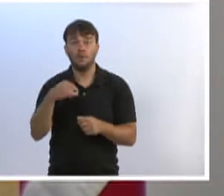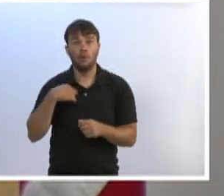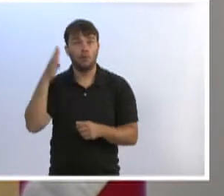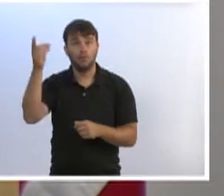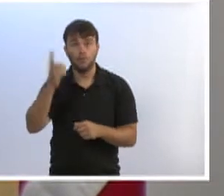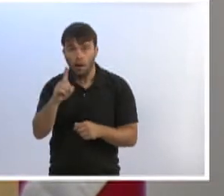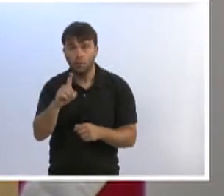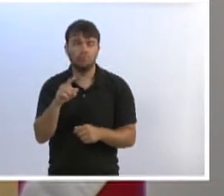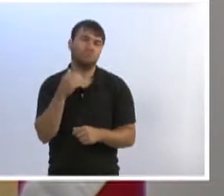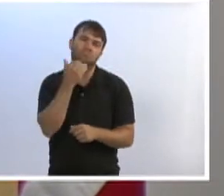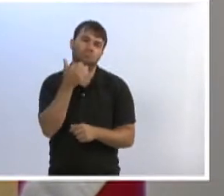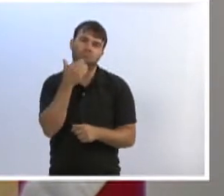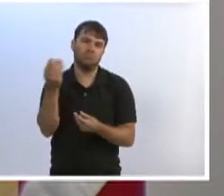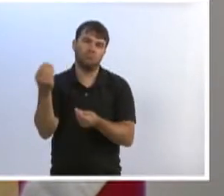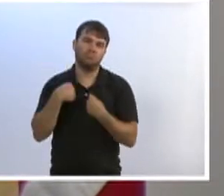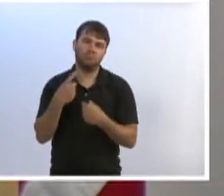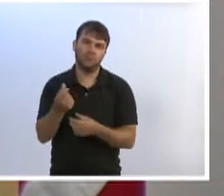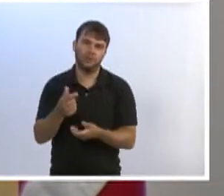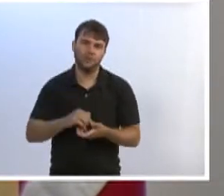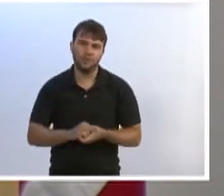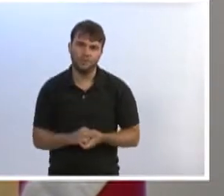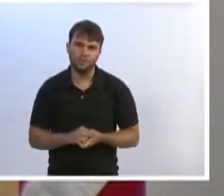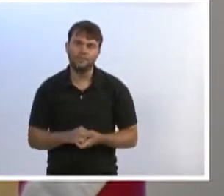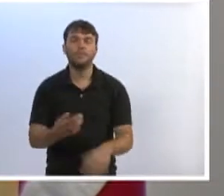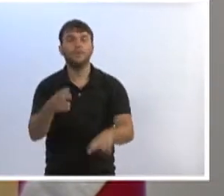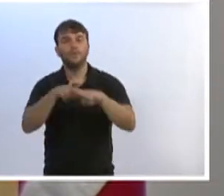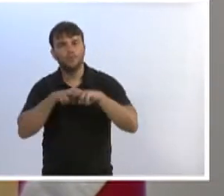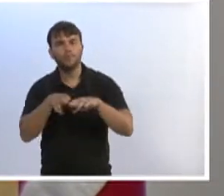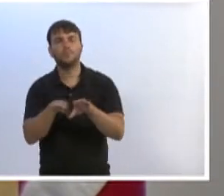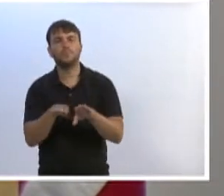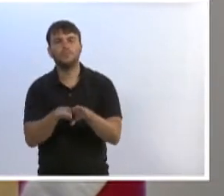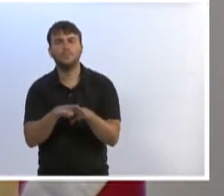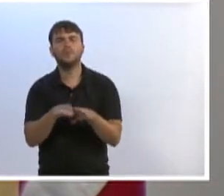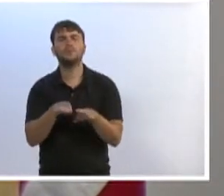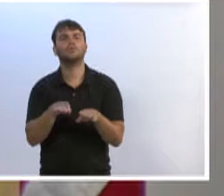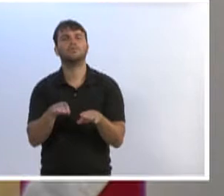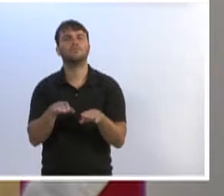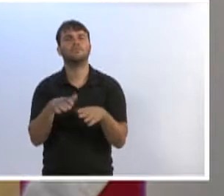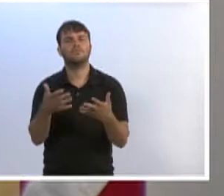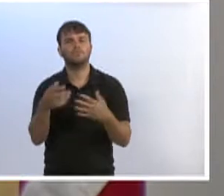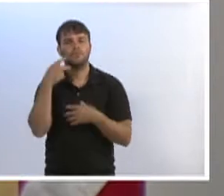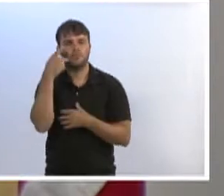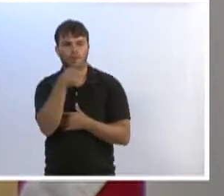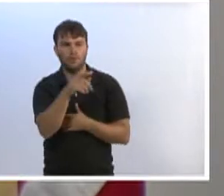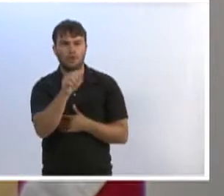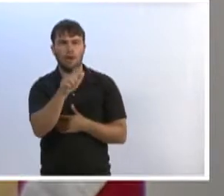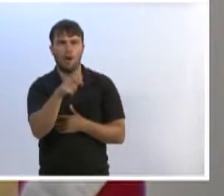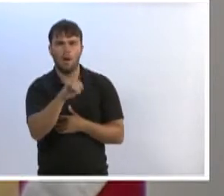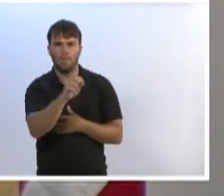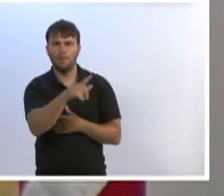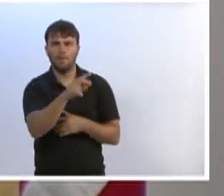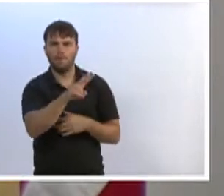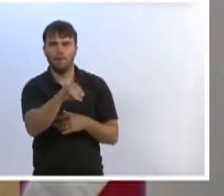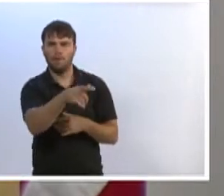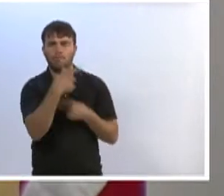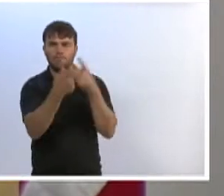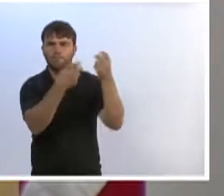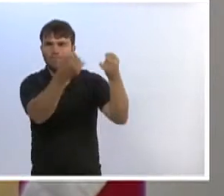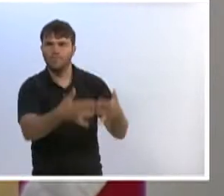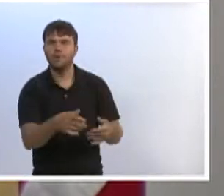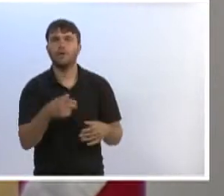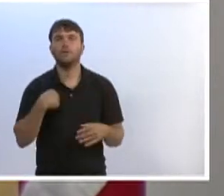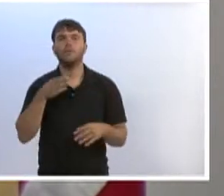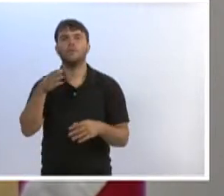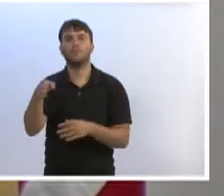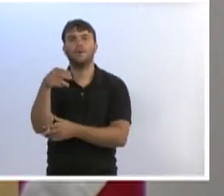certamente esses encaminhamentos não aconteceriam. E também, eu tenho certeza que aí o vereador Almir vai falar a respeito, estivemos também na ANTT,